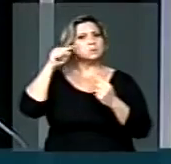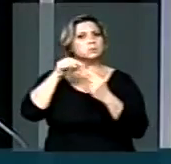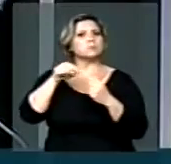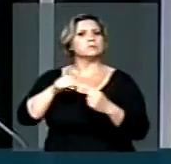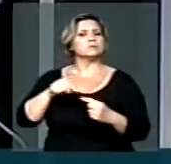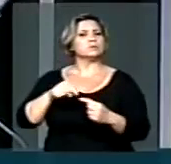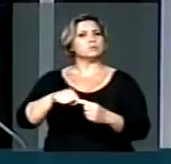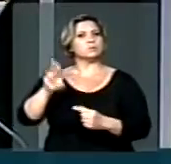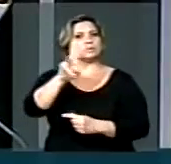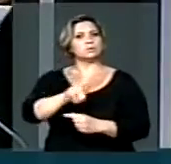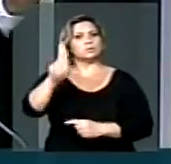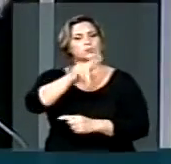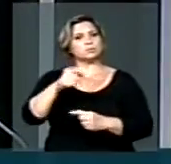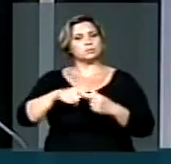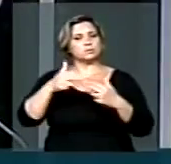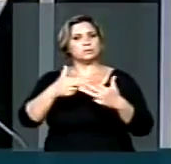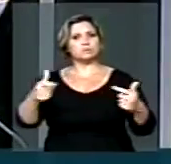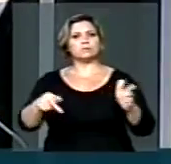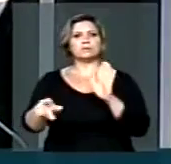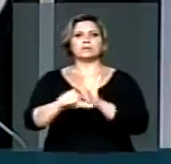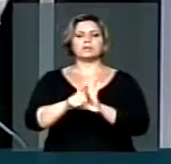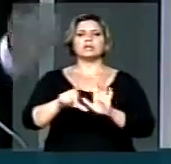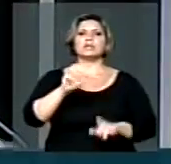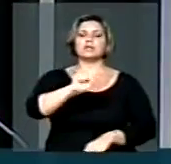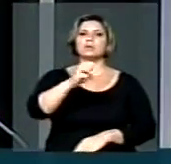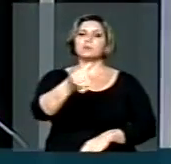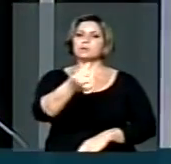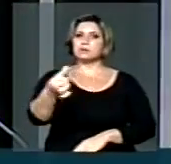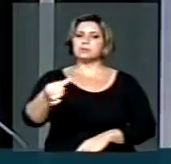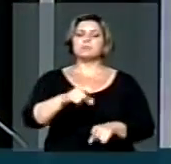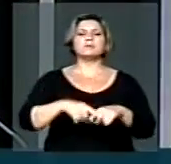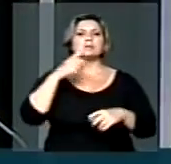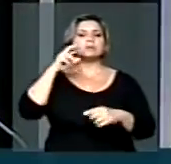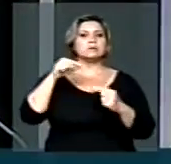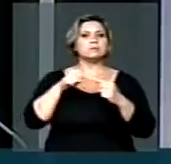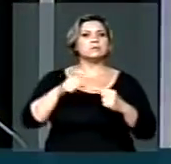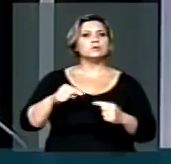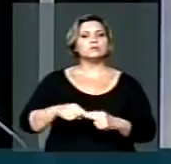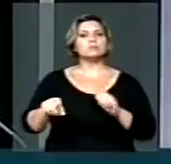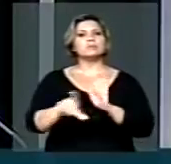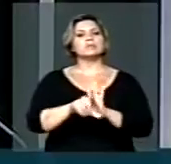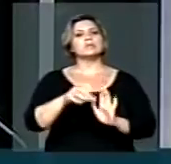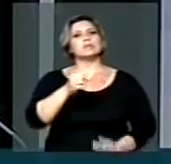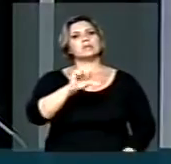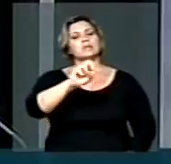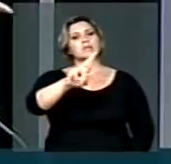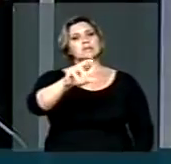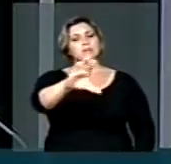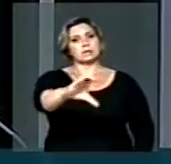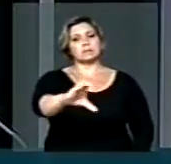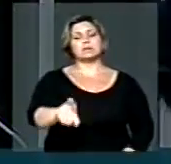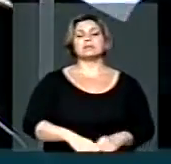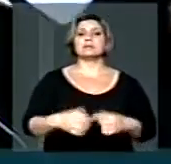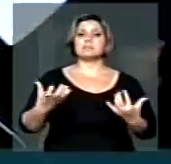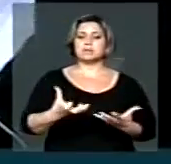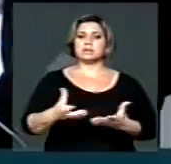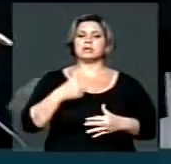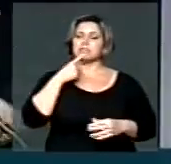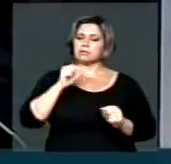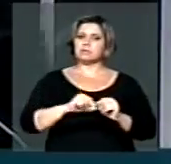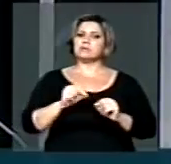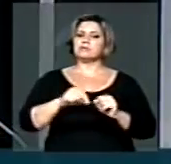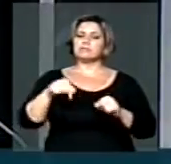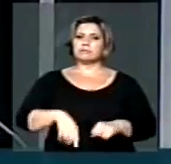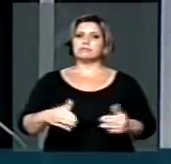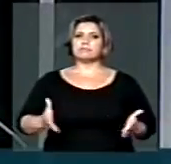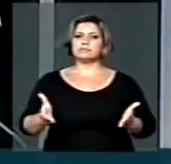incorporando as virtudes da 8666 com as virtudes do RDC. É o que nós estamos fazendo